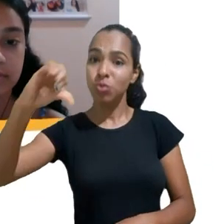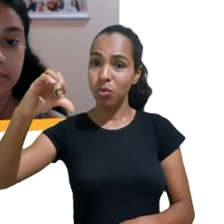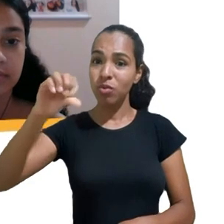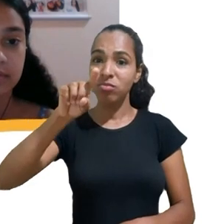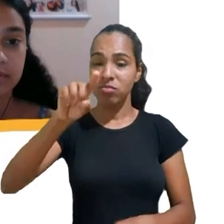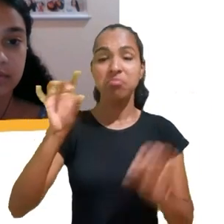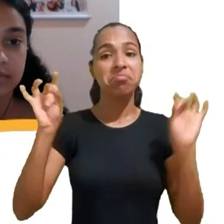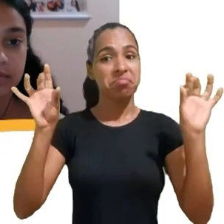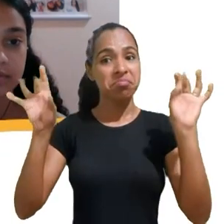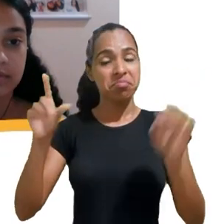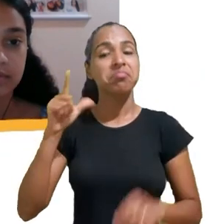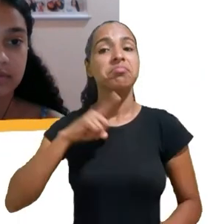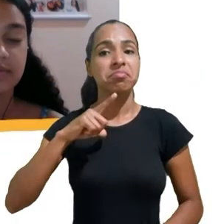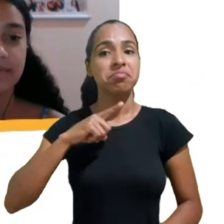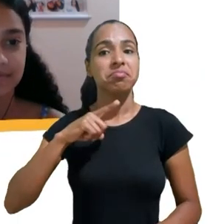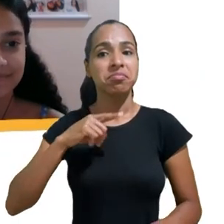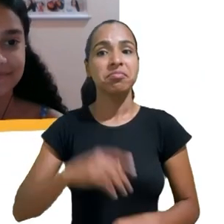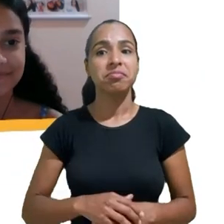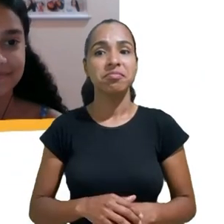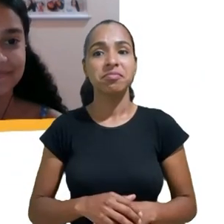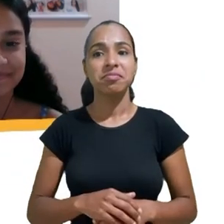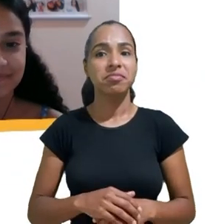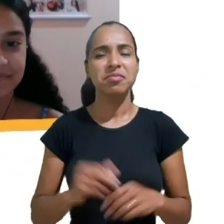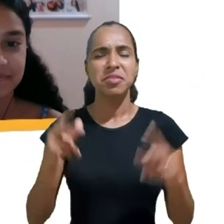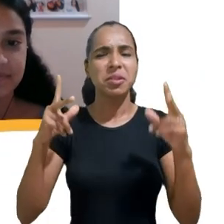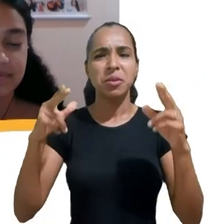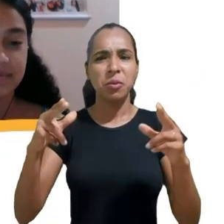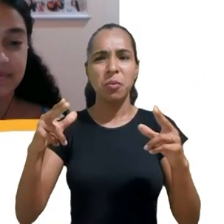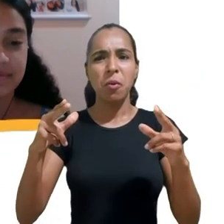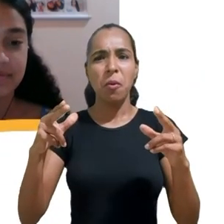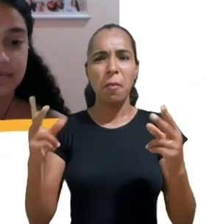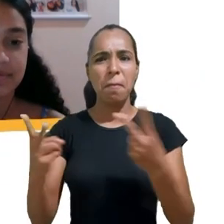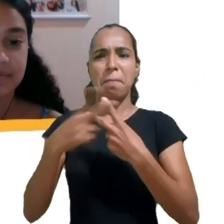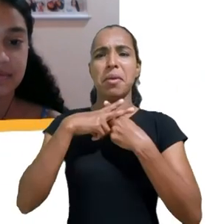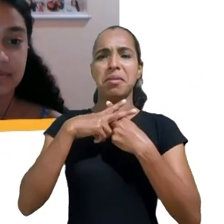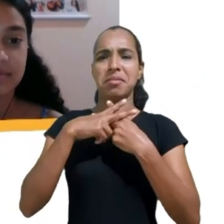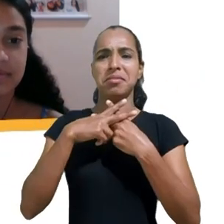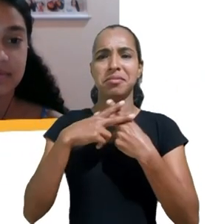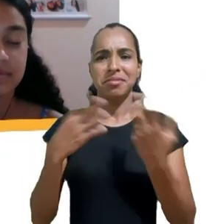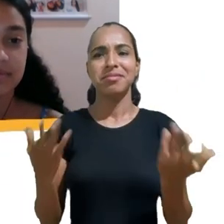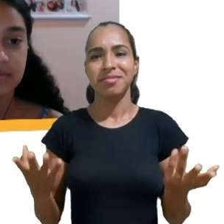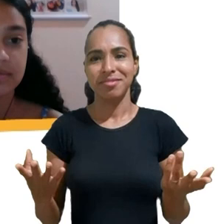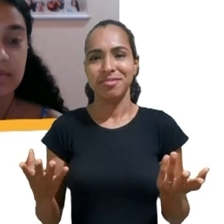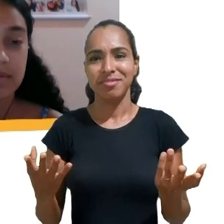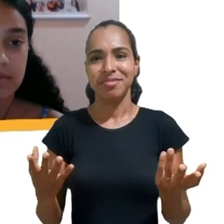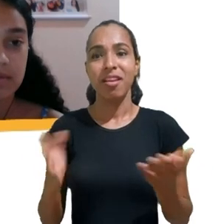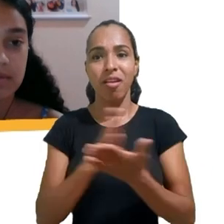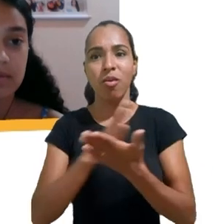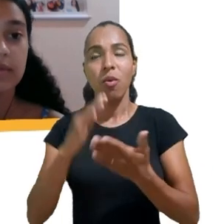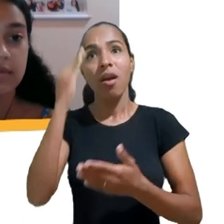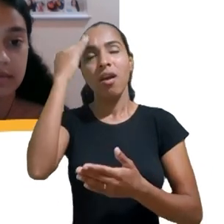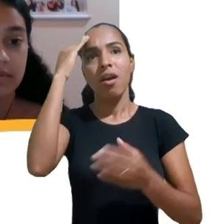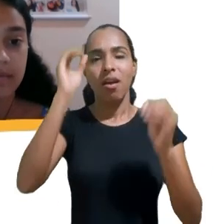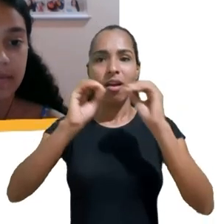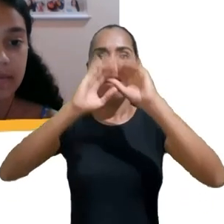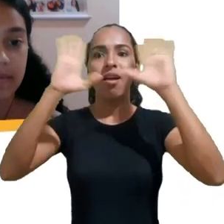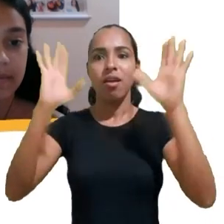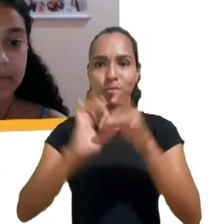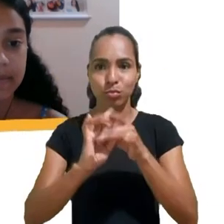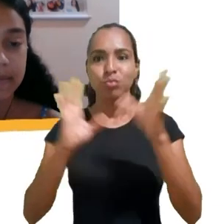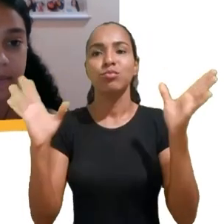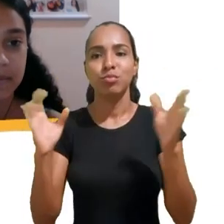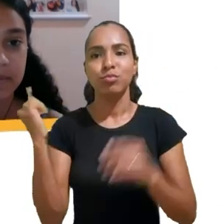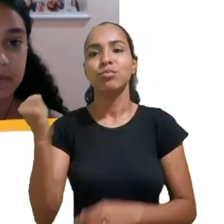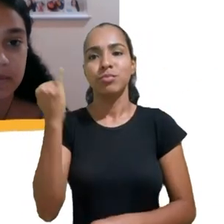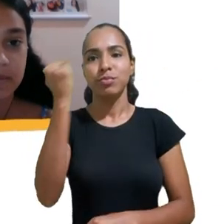saírem das suas bolhas, a conhecerem novas realidades para que, assim, elas possam entender a importância do respeito e da empatia.